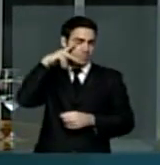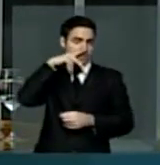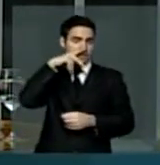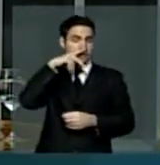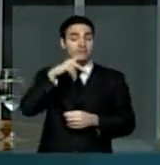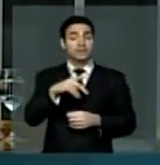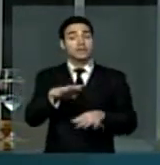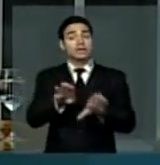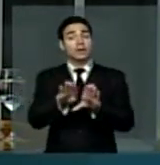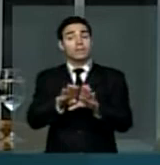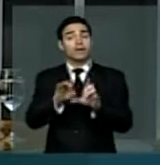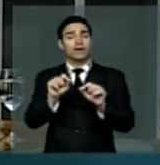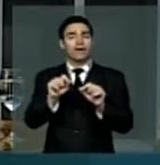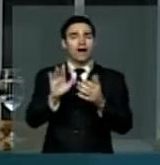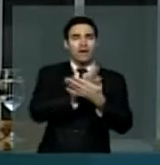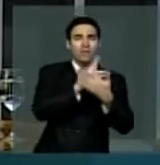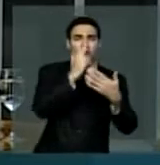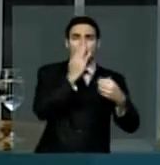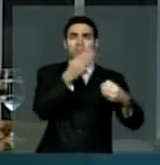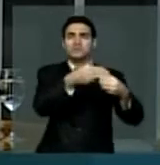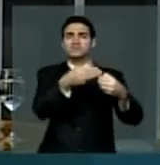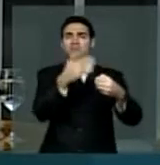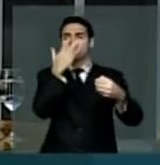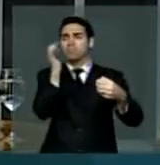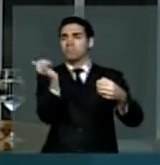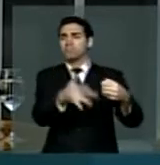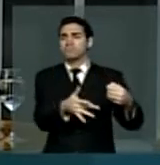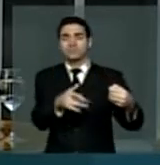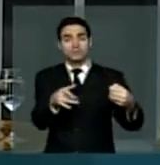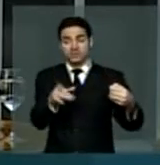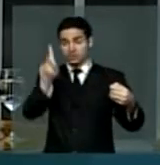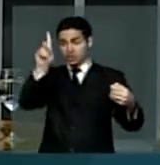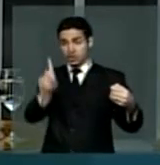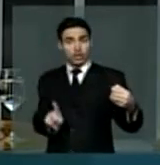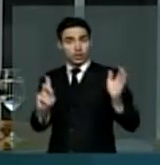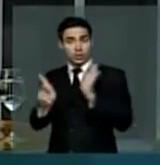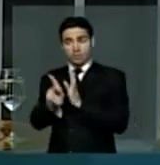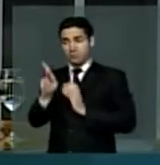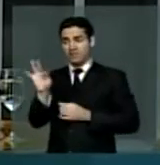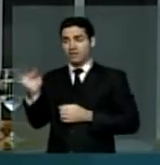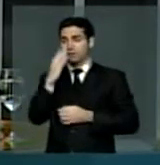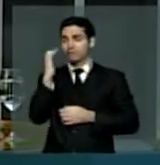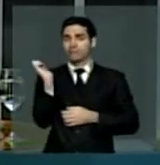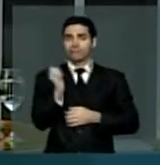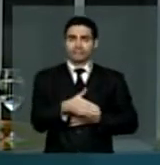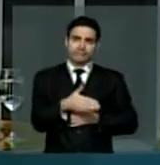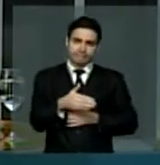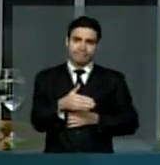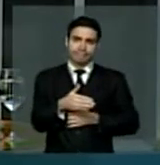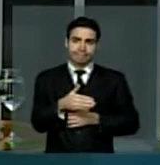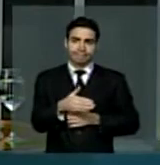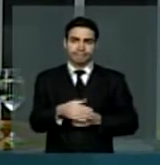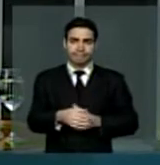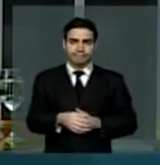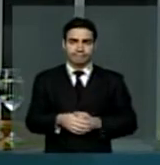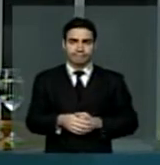daqueles que foram deixados de lado pela atual direção estadual do meu partido.